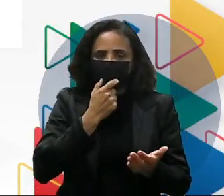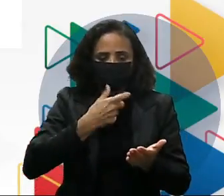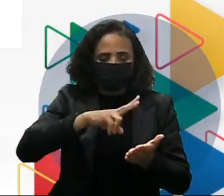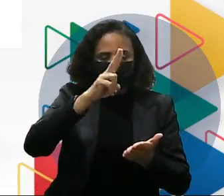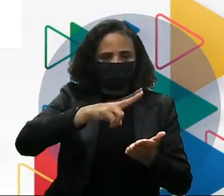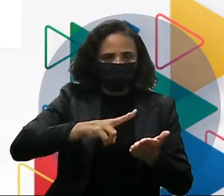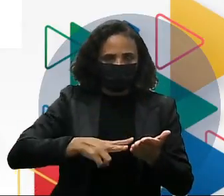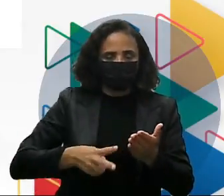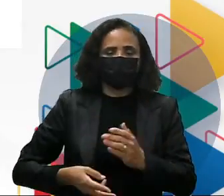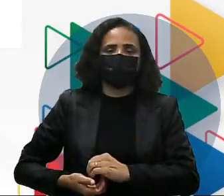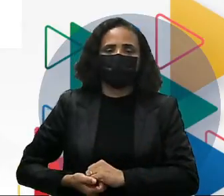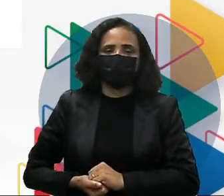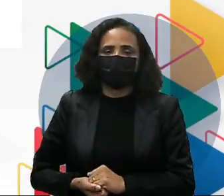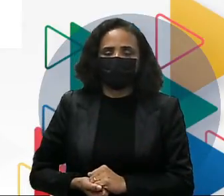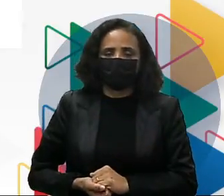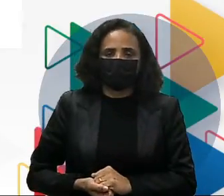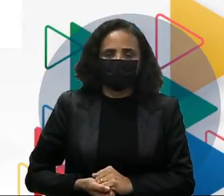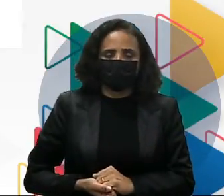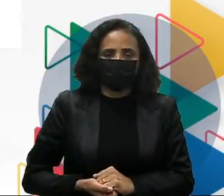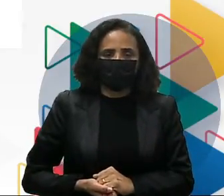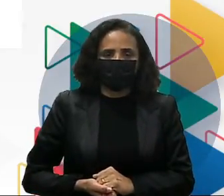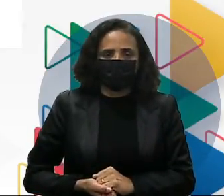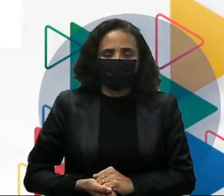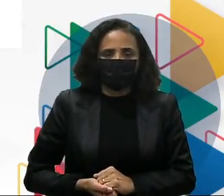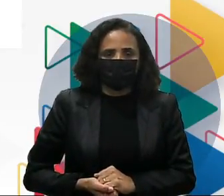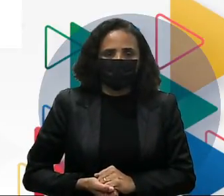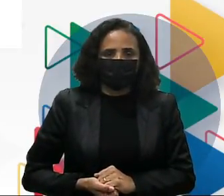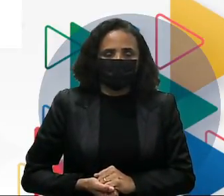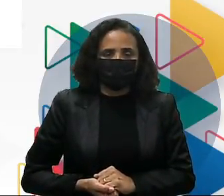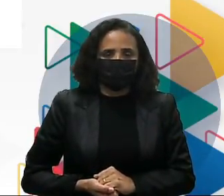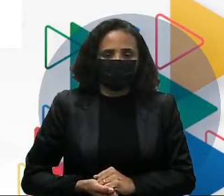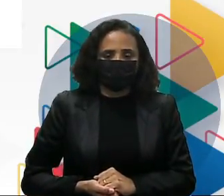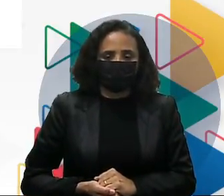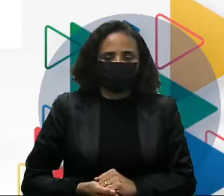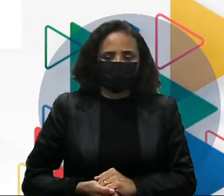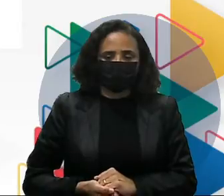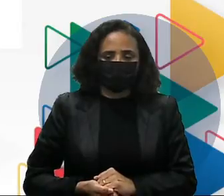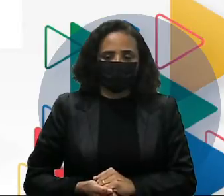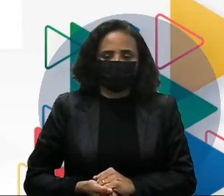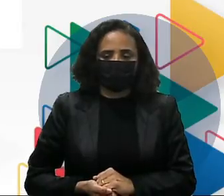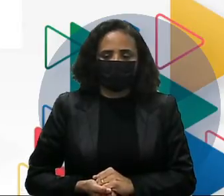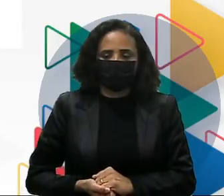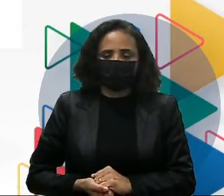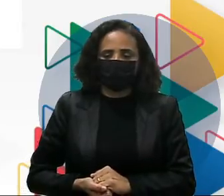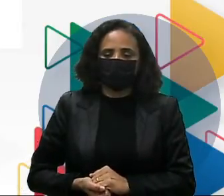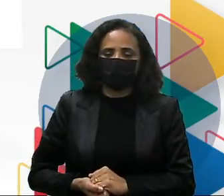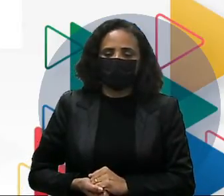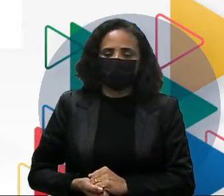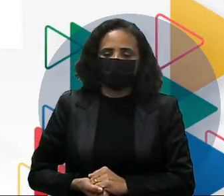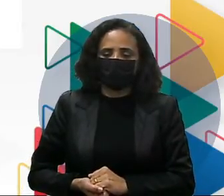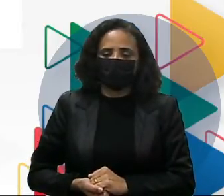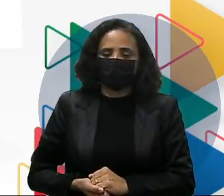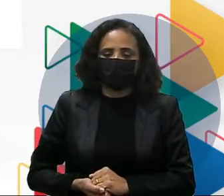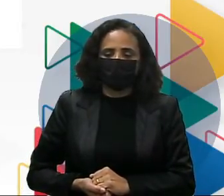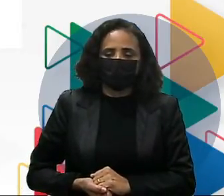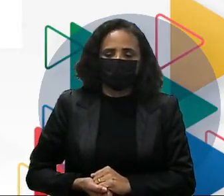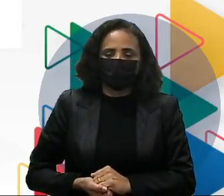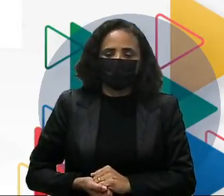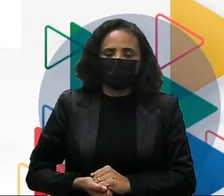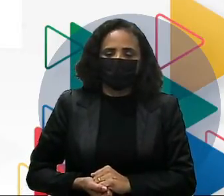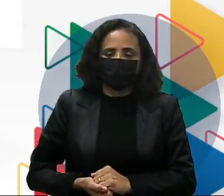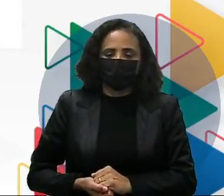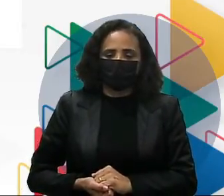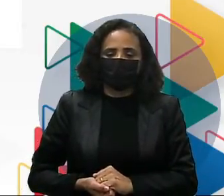all of my emails and text messages. Meu chatbot, né? Meu chat ali, caixinha de